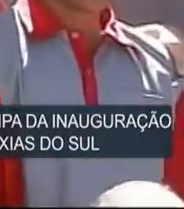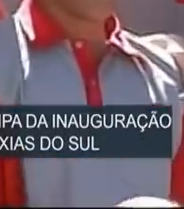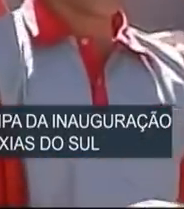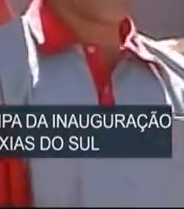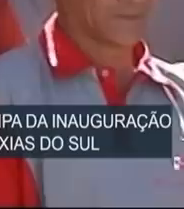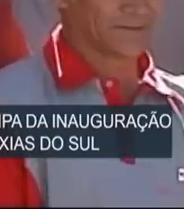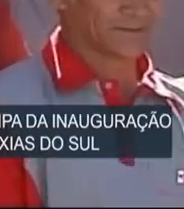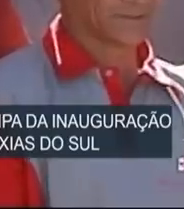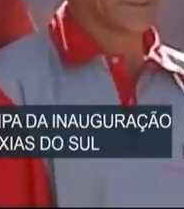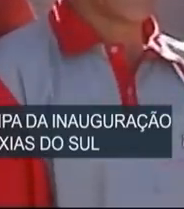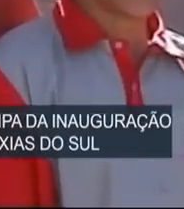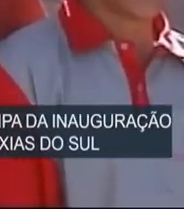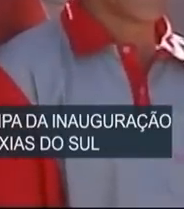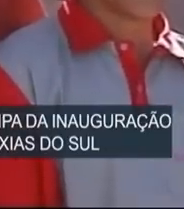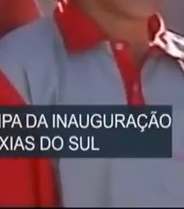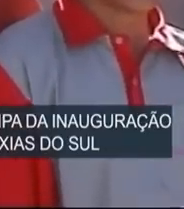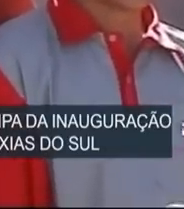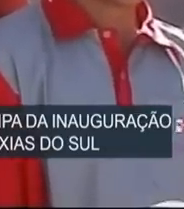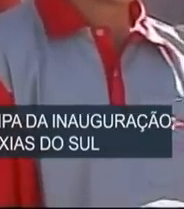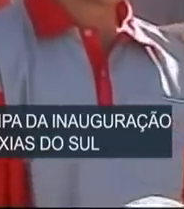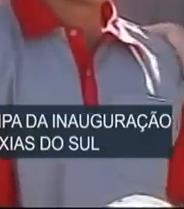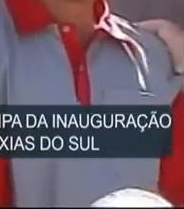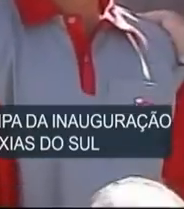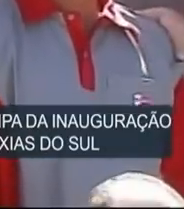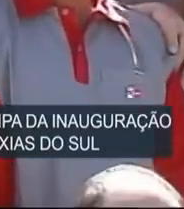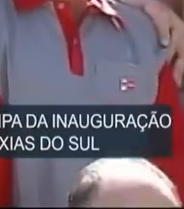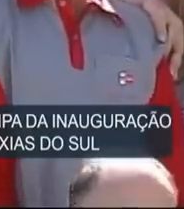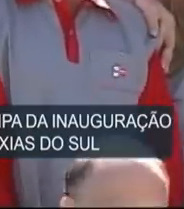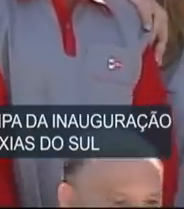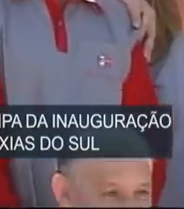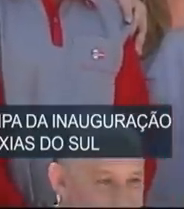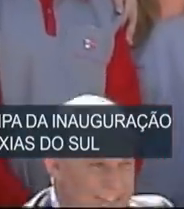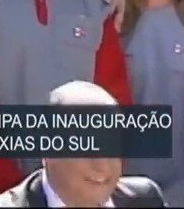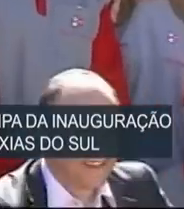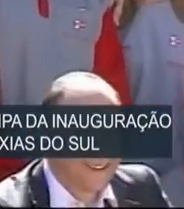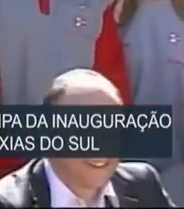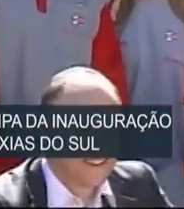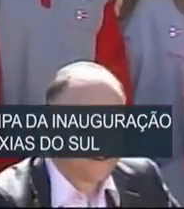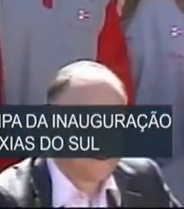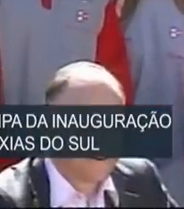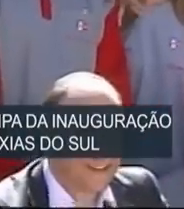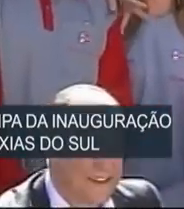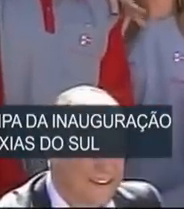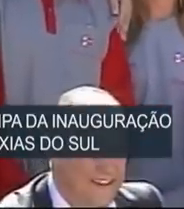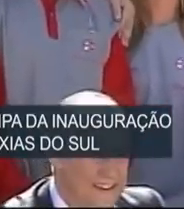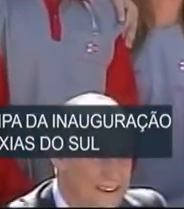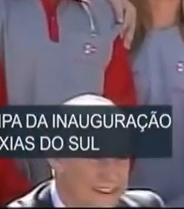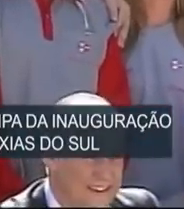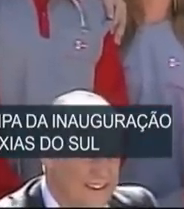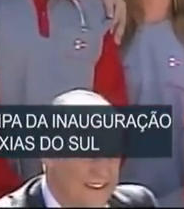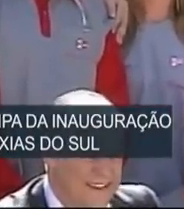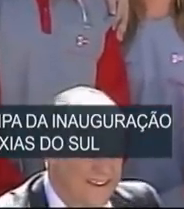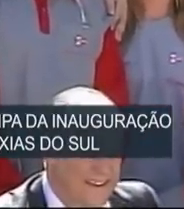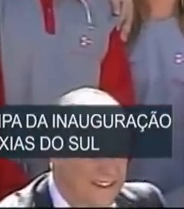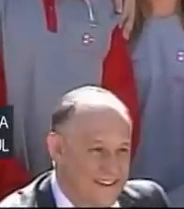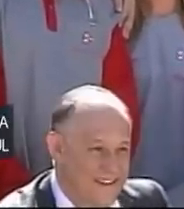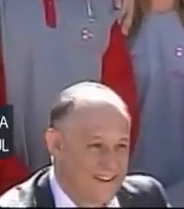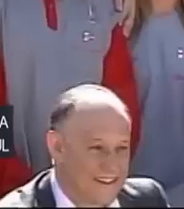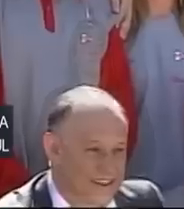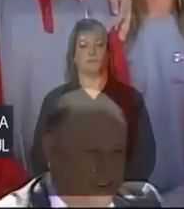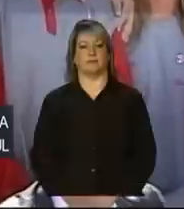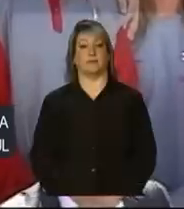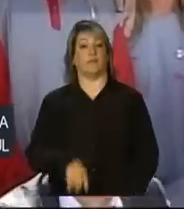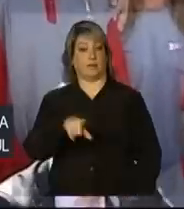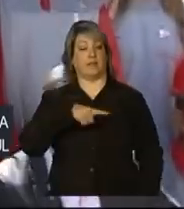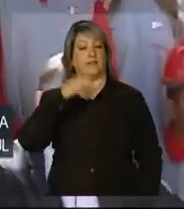com